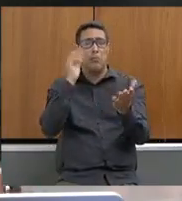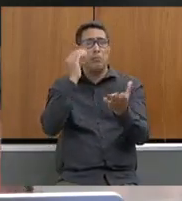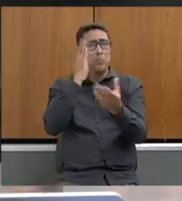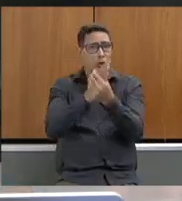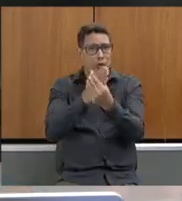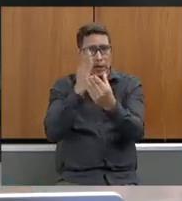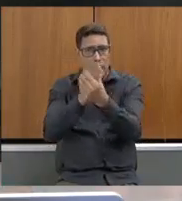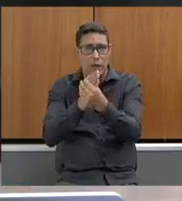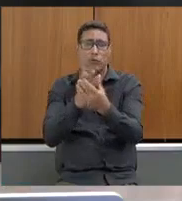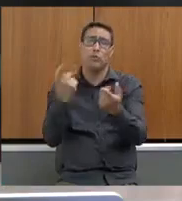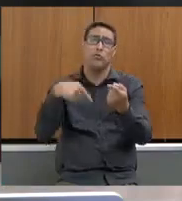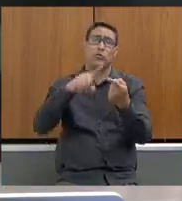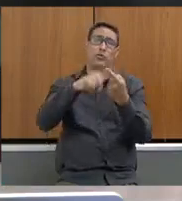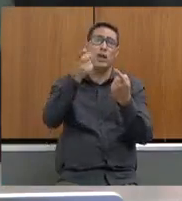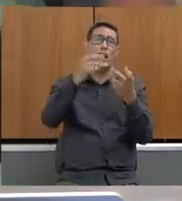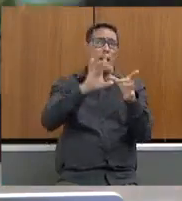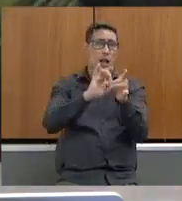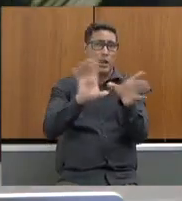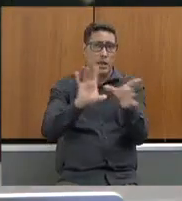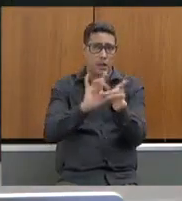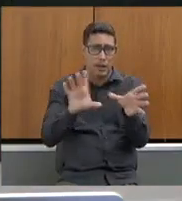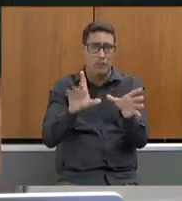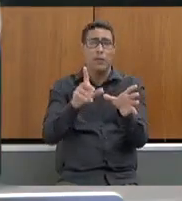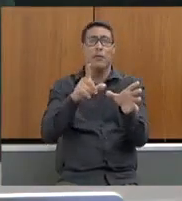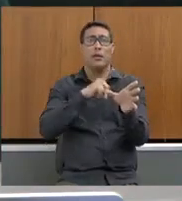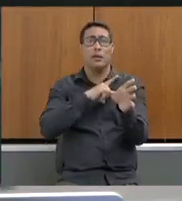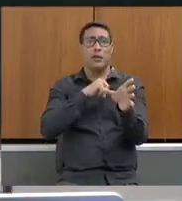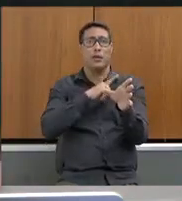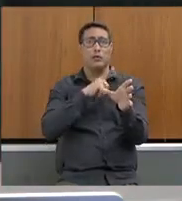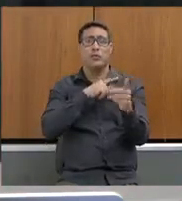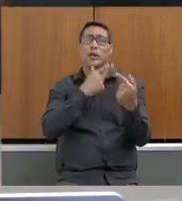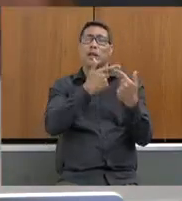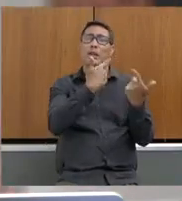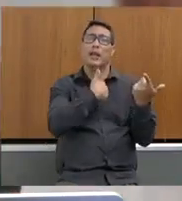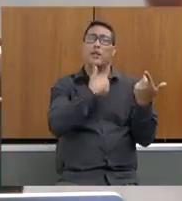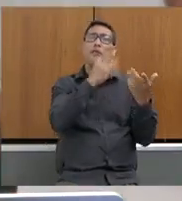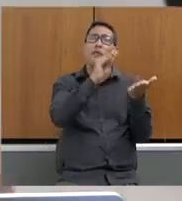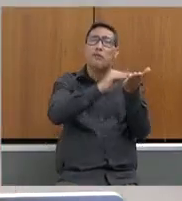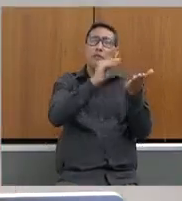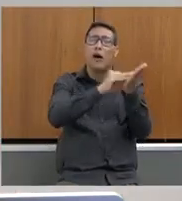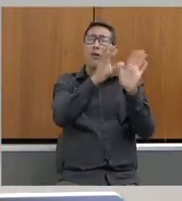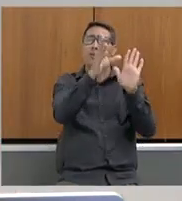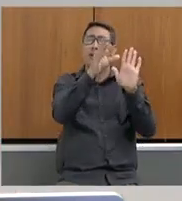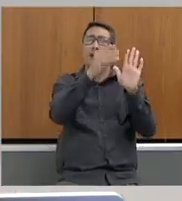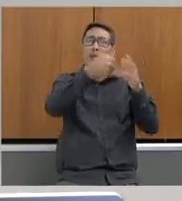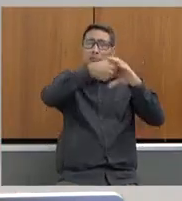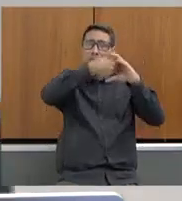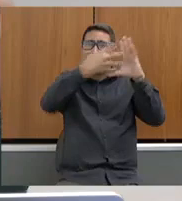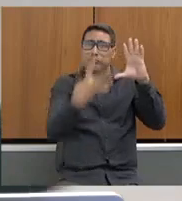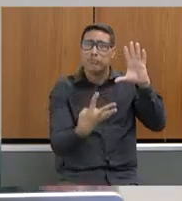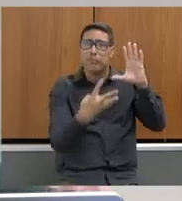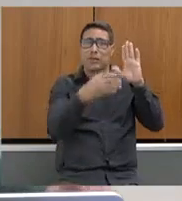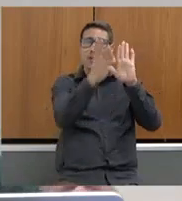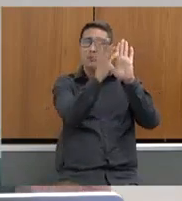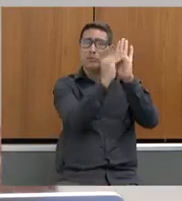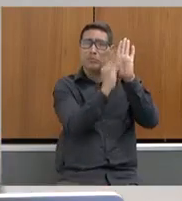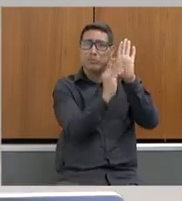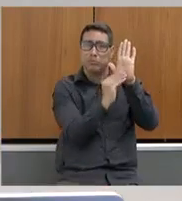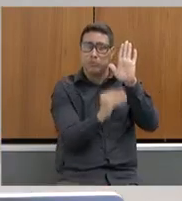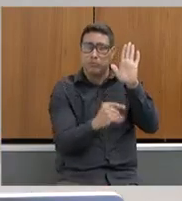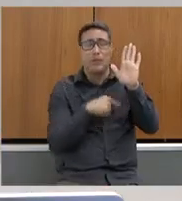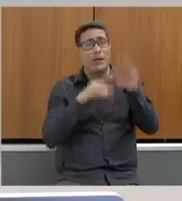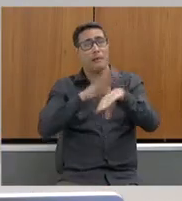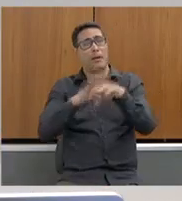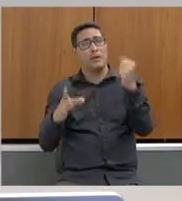tipologias têm termos de referência, ou seja, critérios técnicos especificados para dar mais segurança,